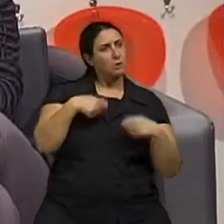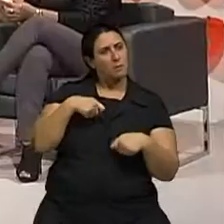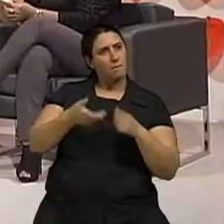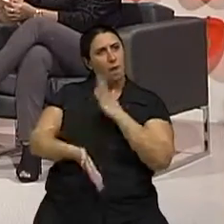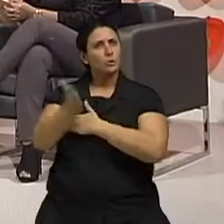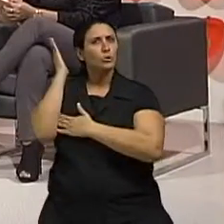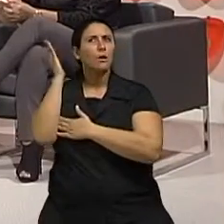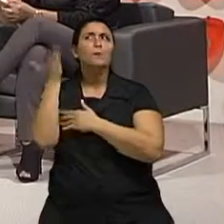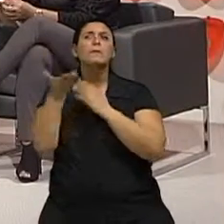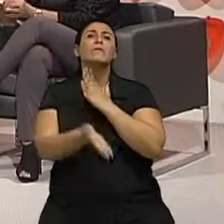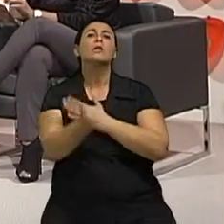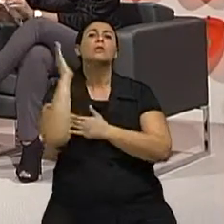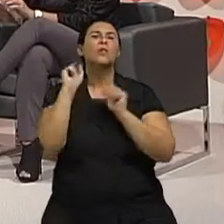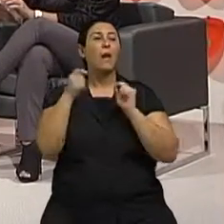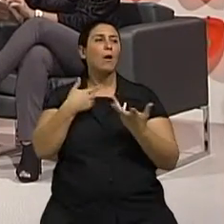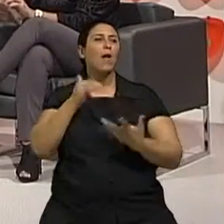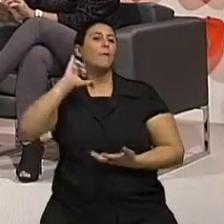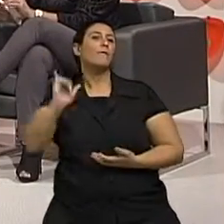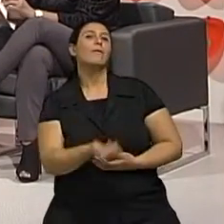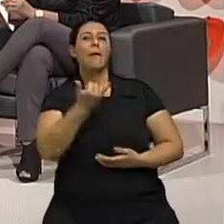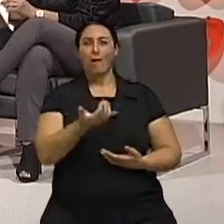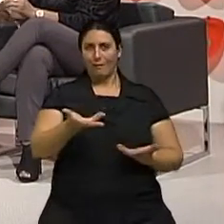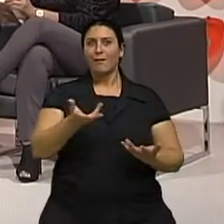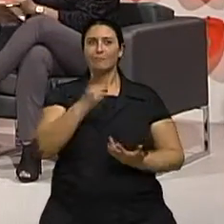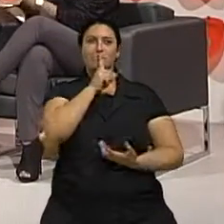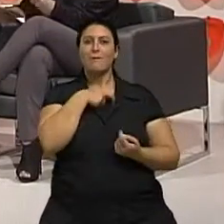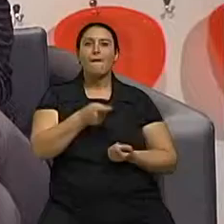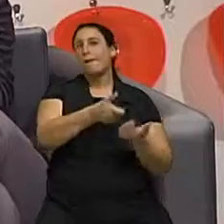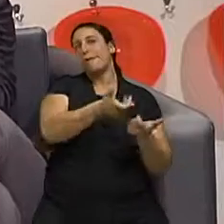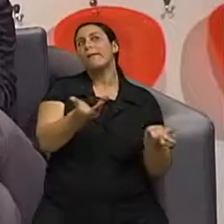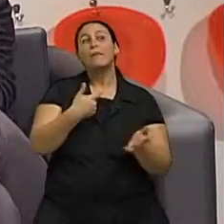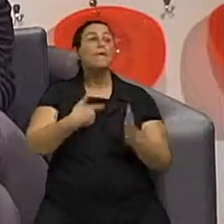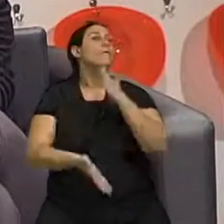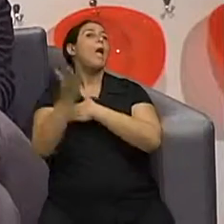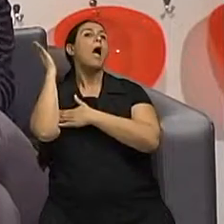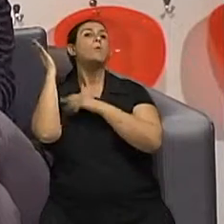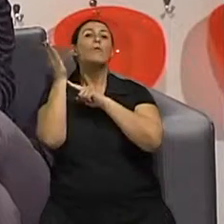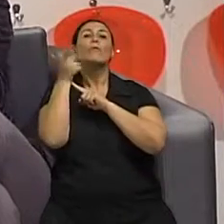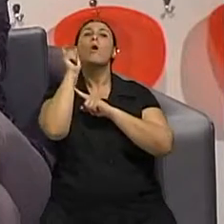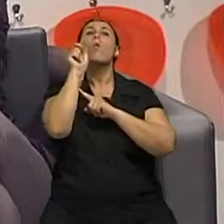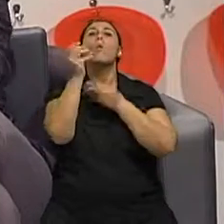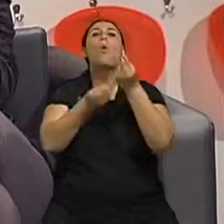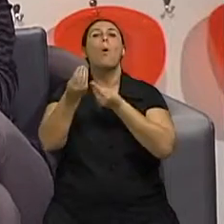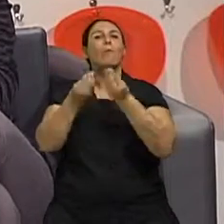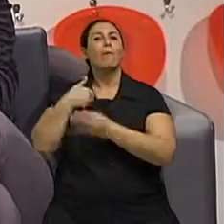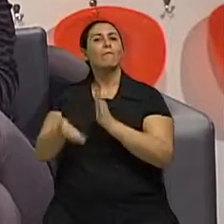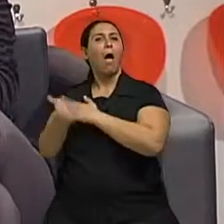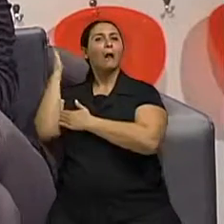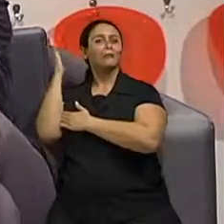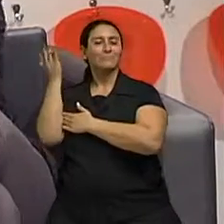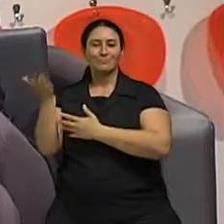É inconsciente, evidentemente. É inconsciente. Eu quero aproveitar a viagem e eu não conto. Mas esse caso é fundamental para